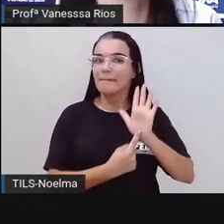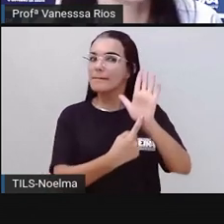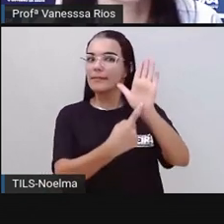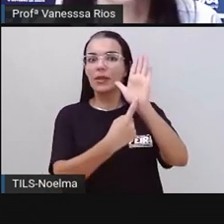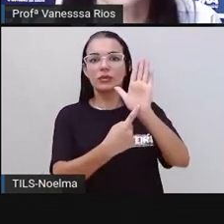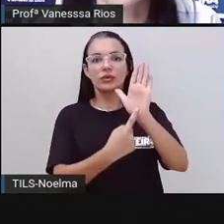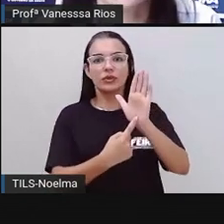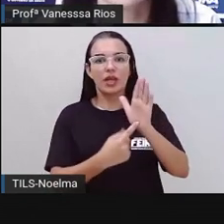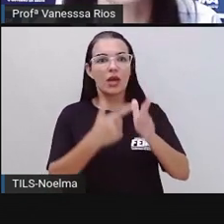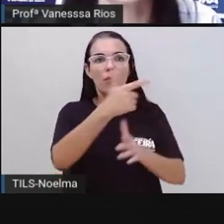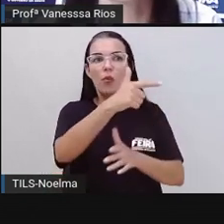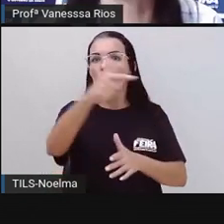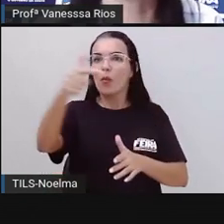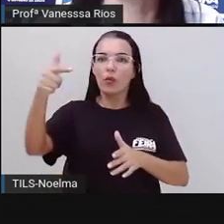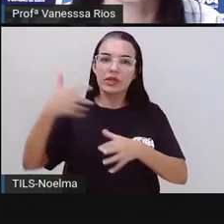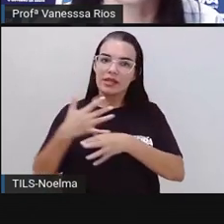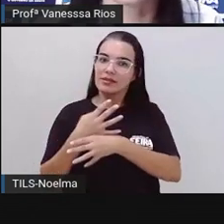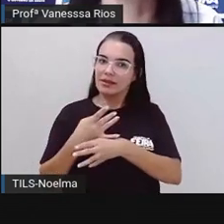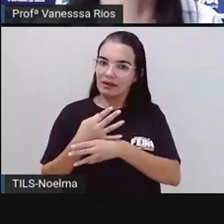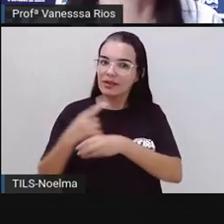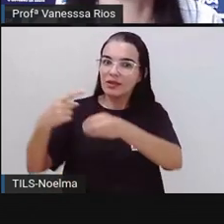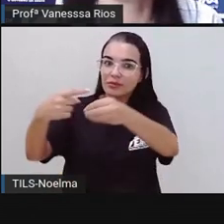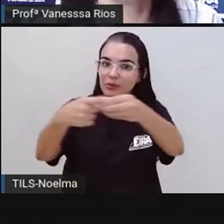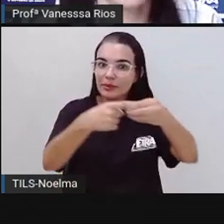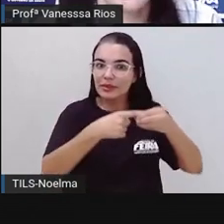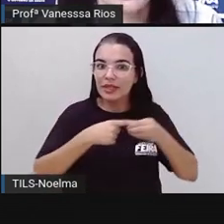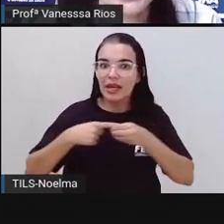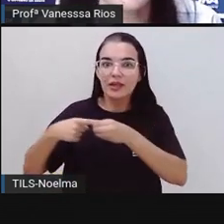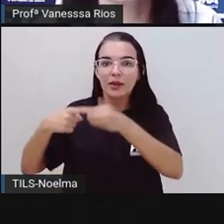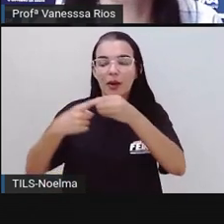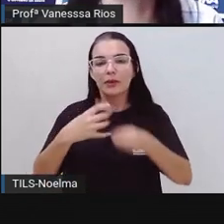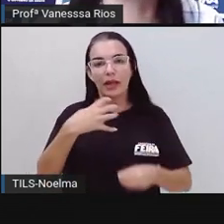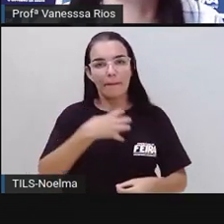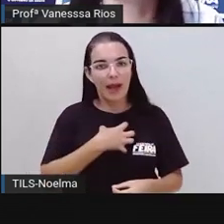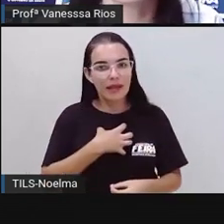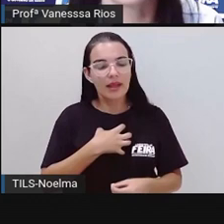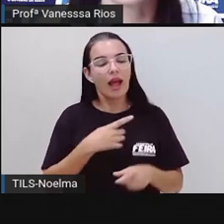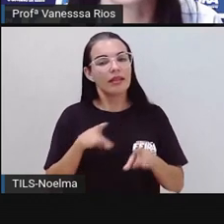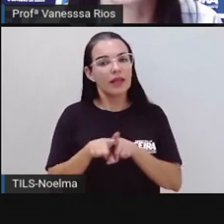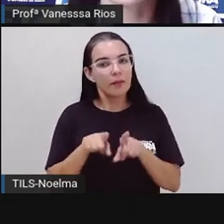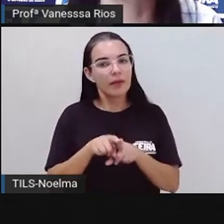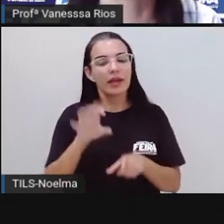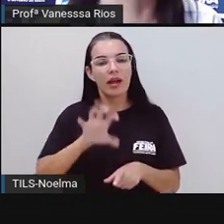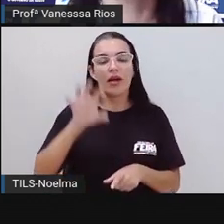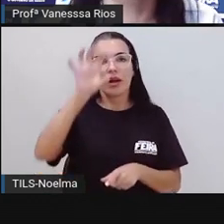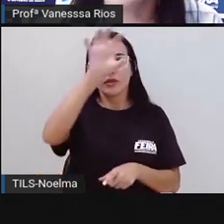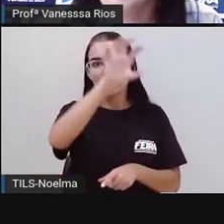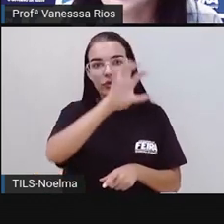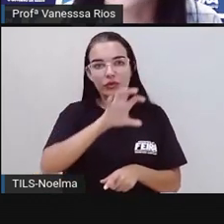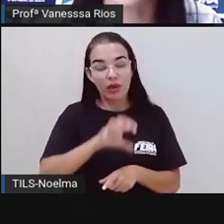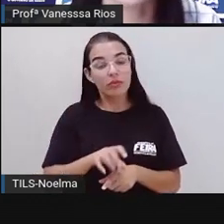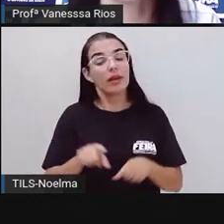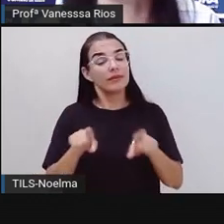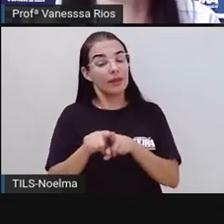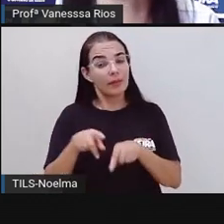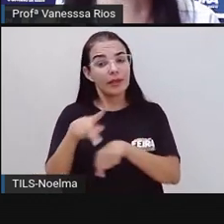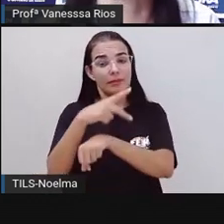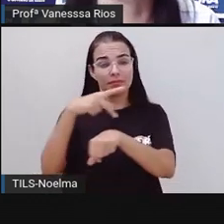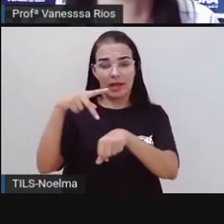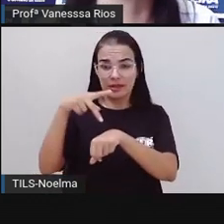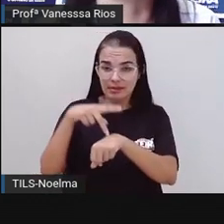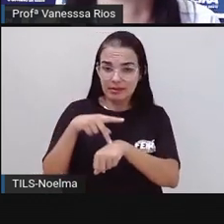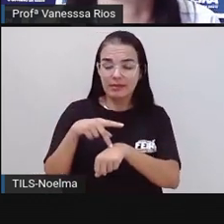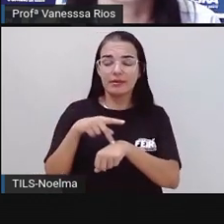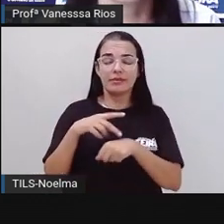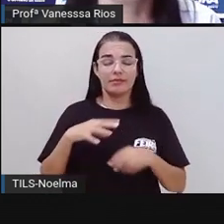a várias outras cidades do interior, na Bahia e também em outras regiões e também do próprio Brasil